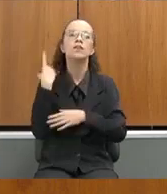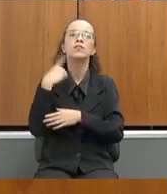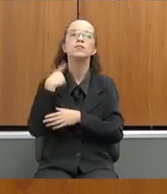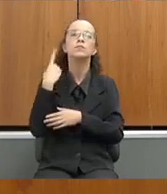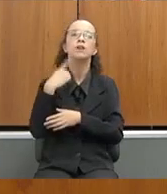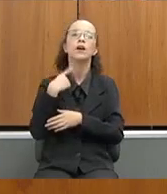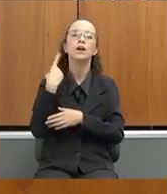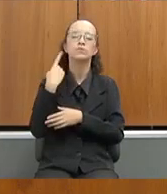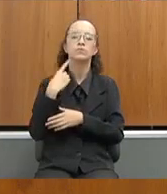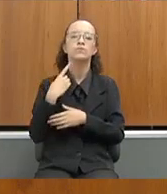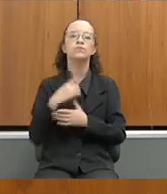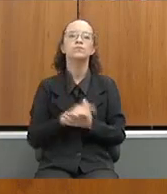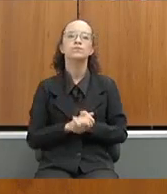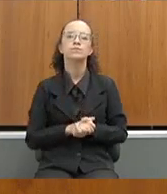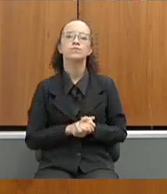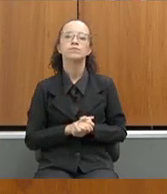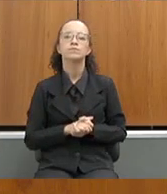Dalmo.